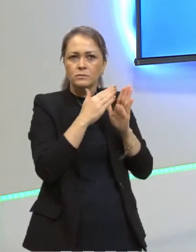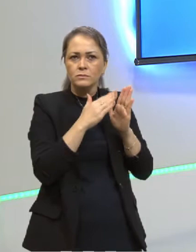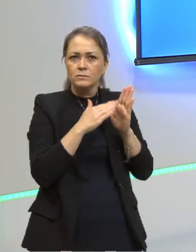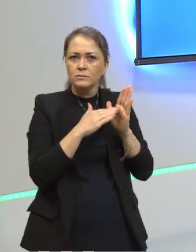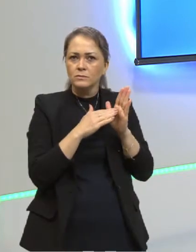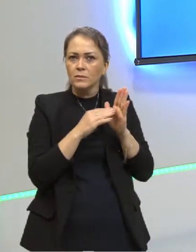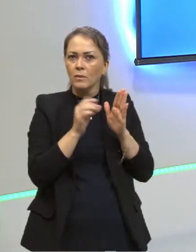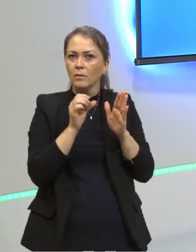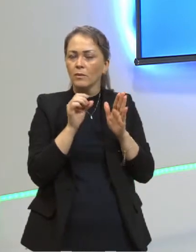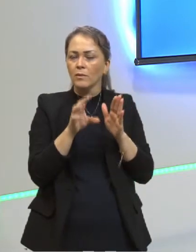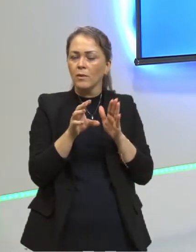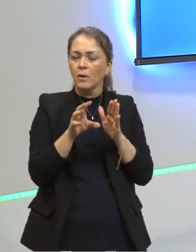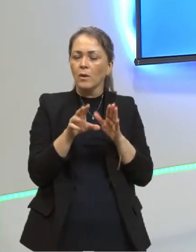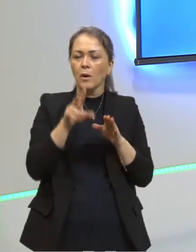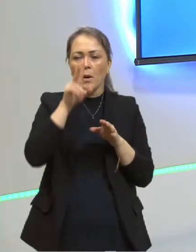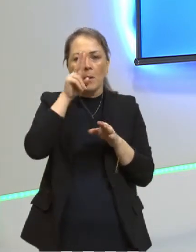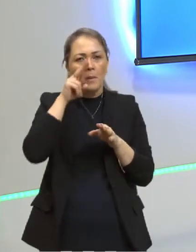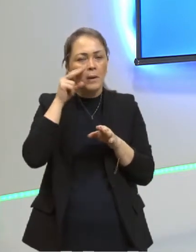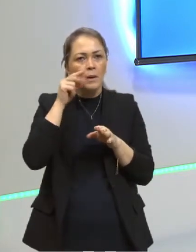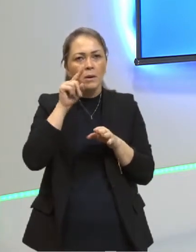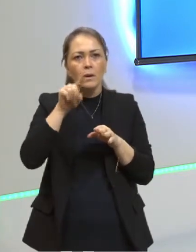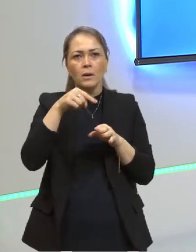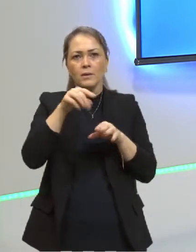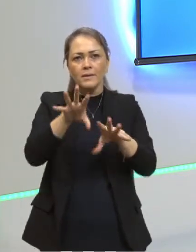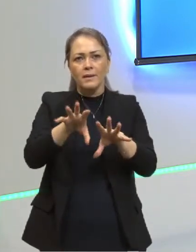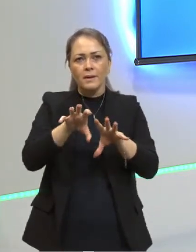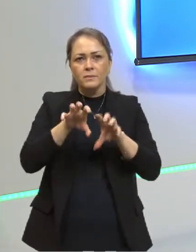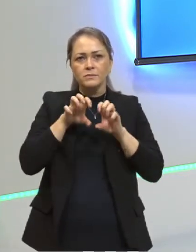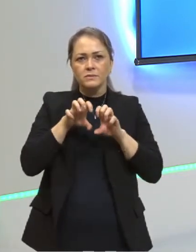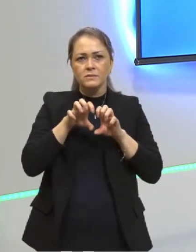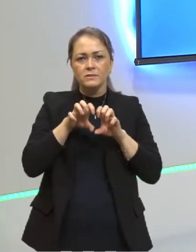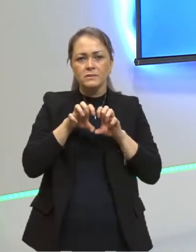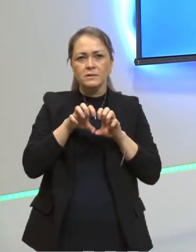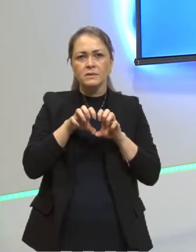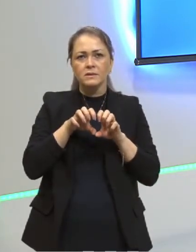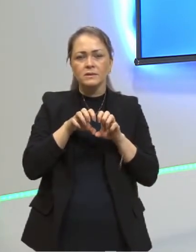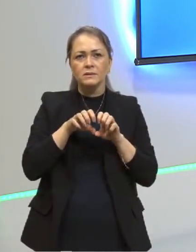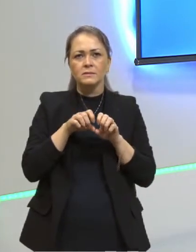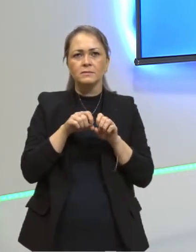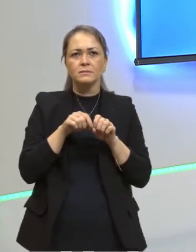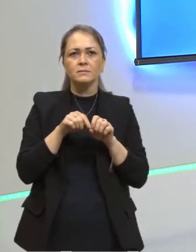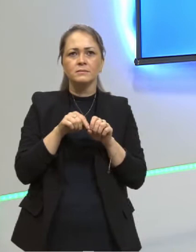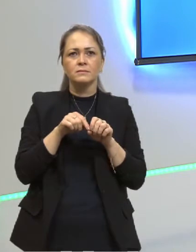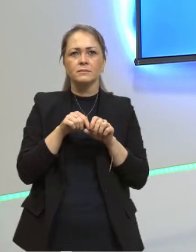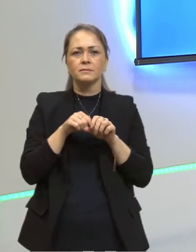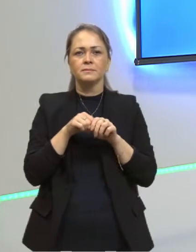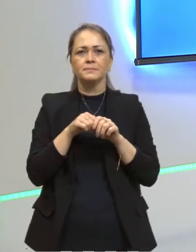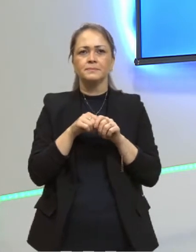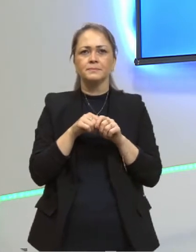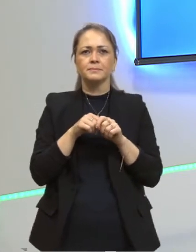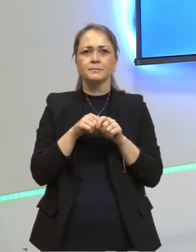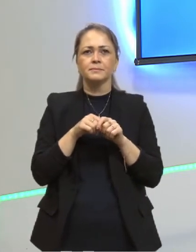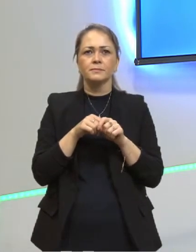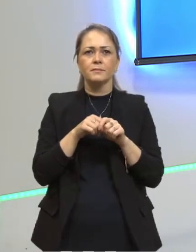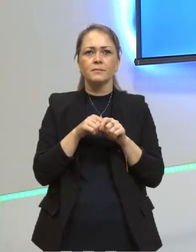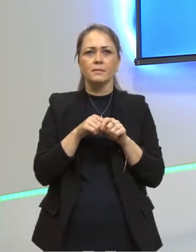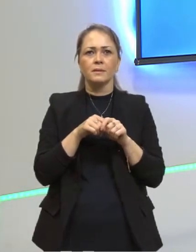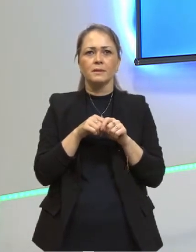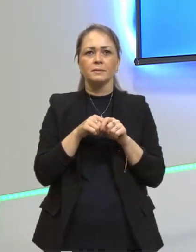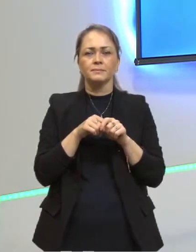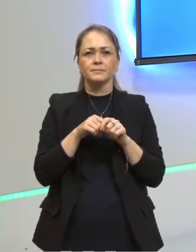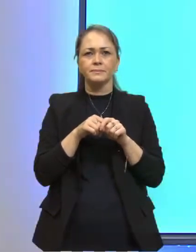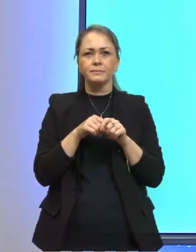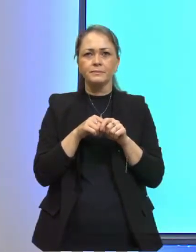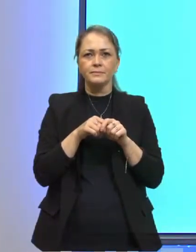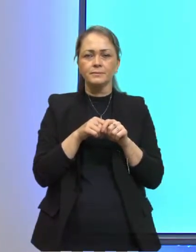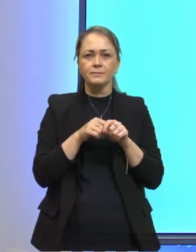apenas o amarelo. O resto ela absorve. Porque a luz branca, deixa eu passar aqui alguns, eu já volto. Aqui, a